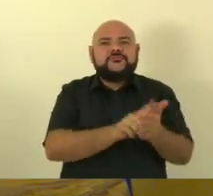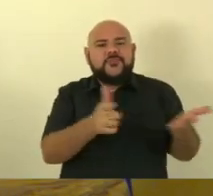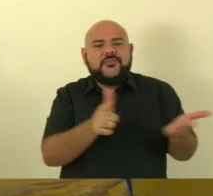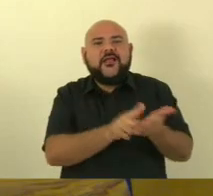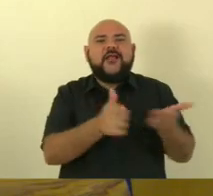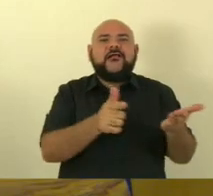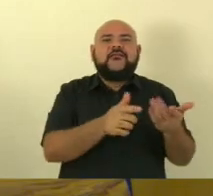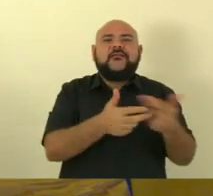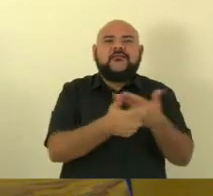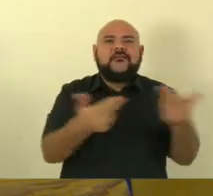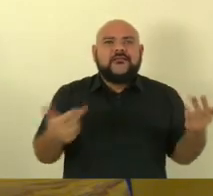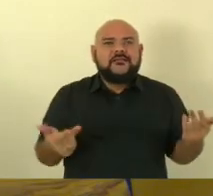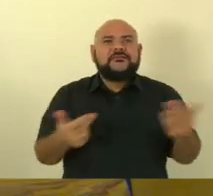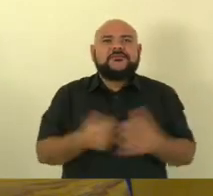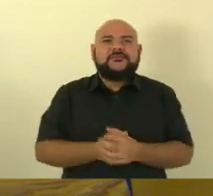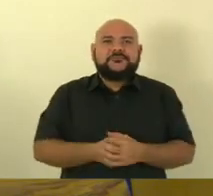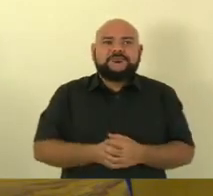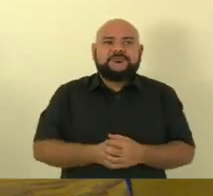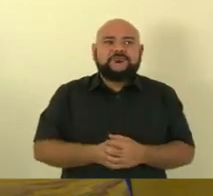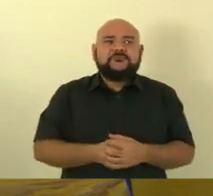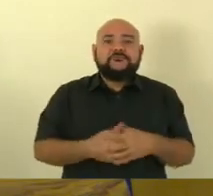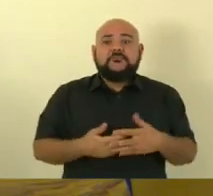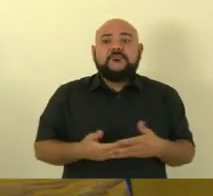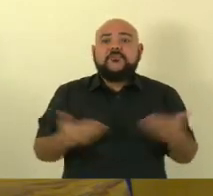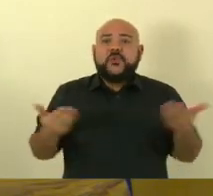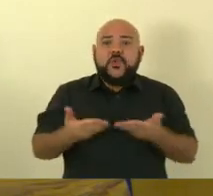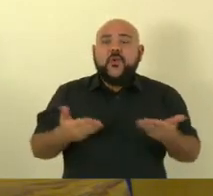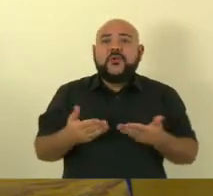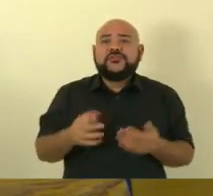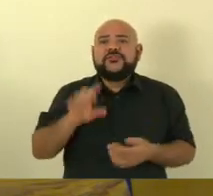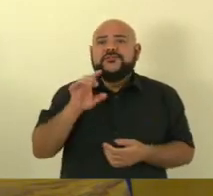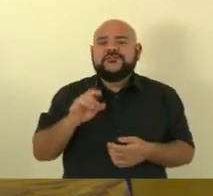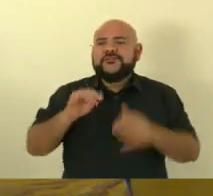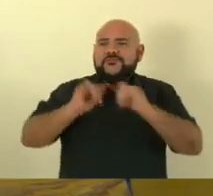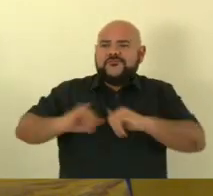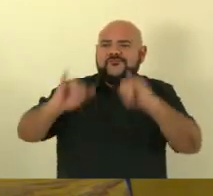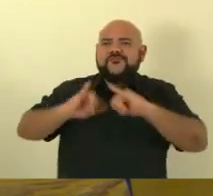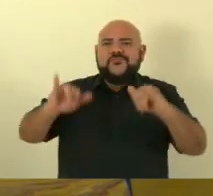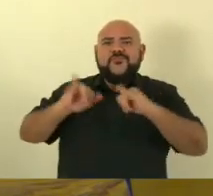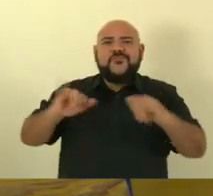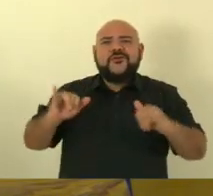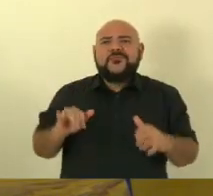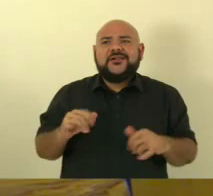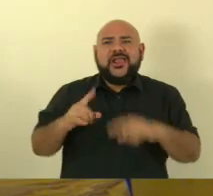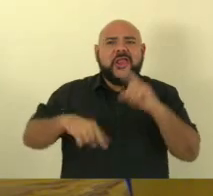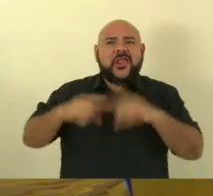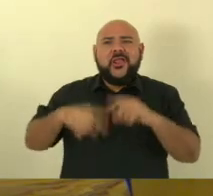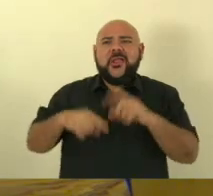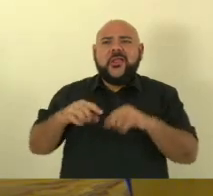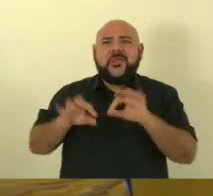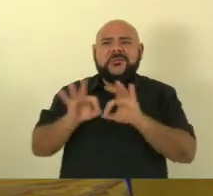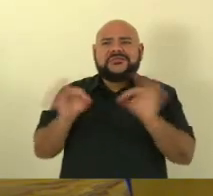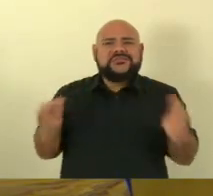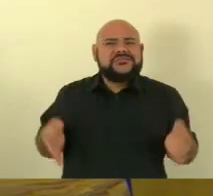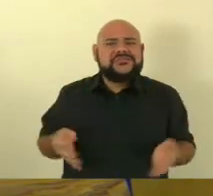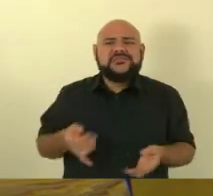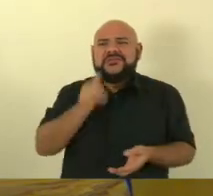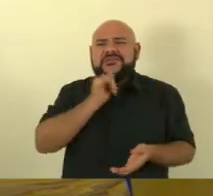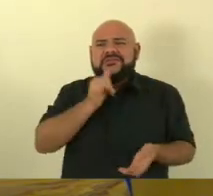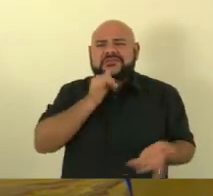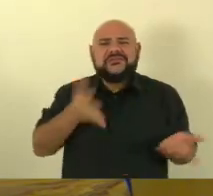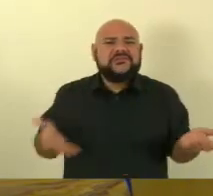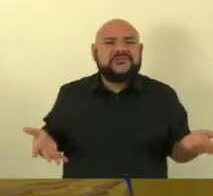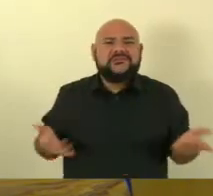mesmo que hoje só sabem noticiar o oba do estado maravilhoso ah